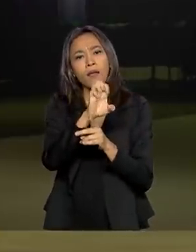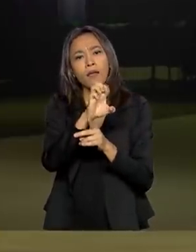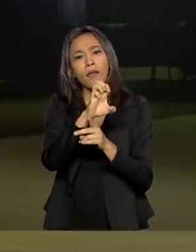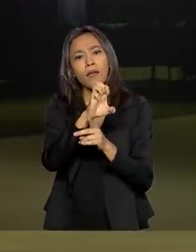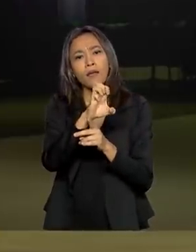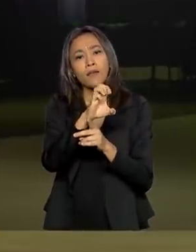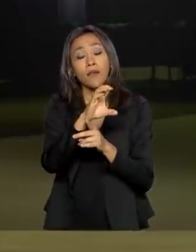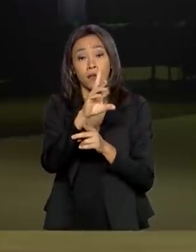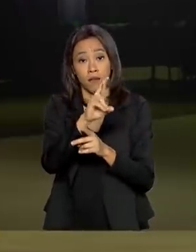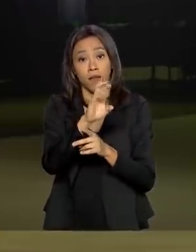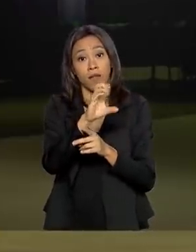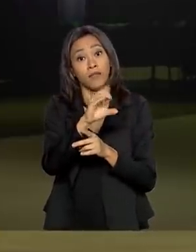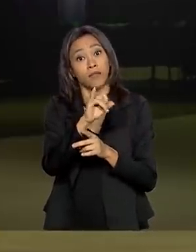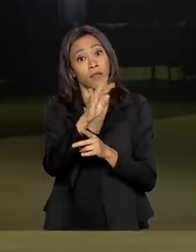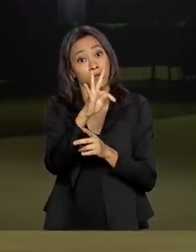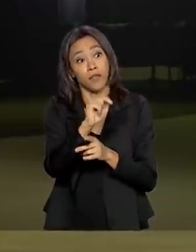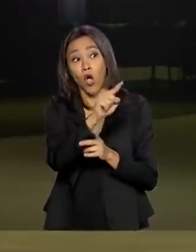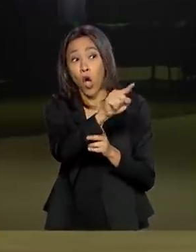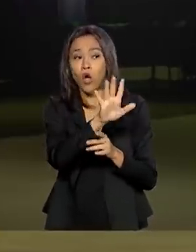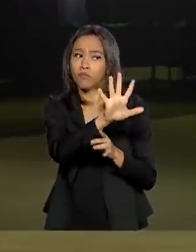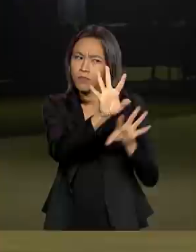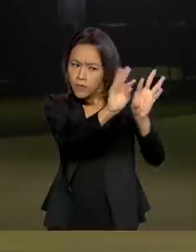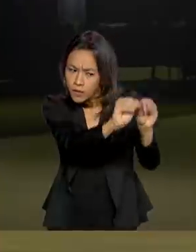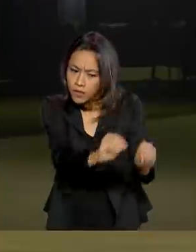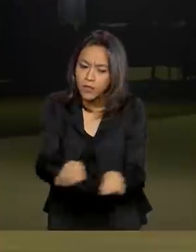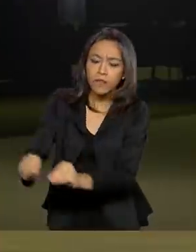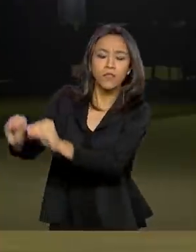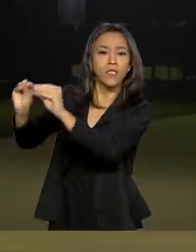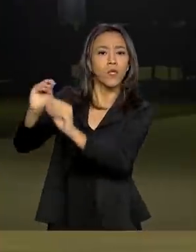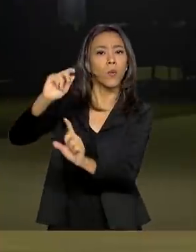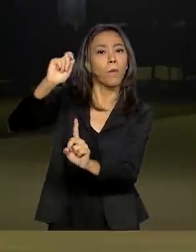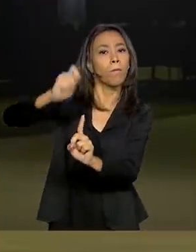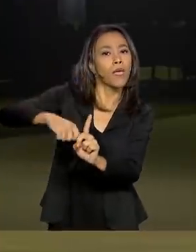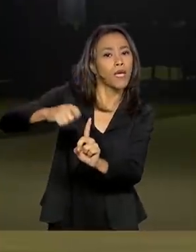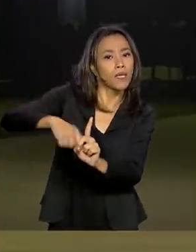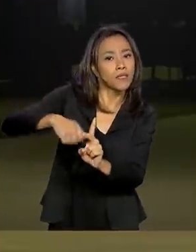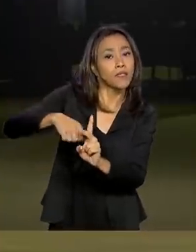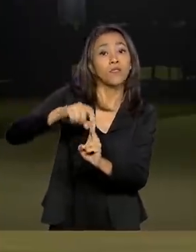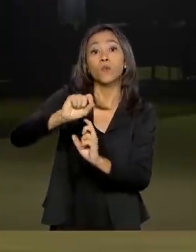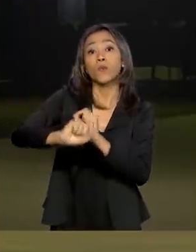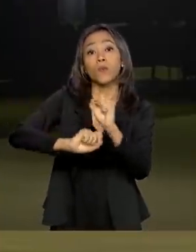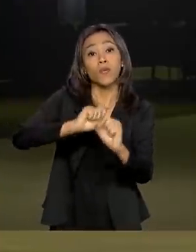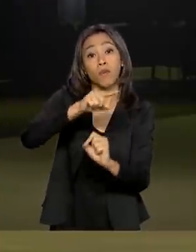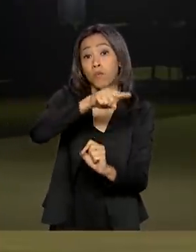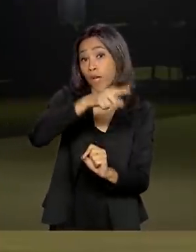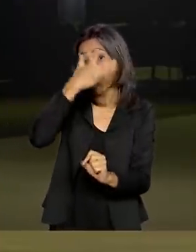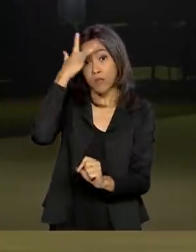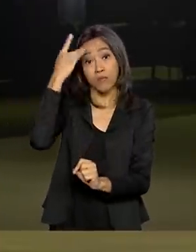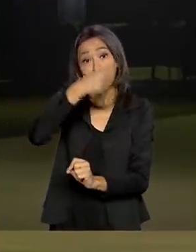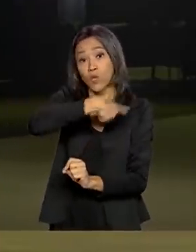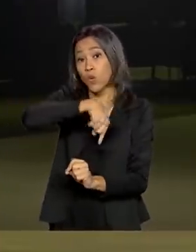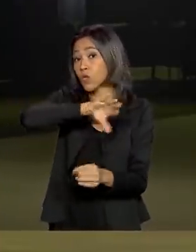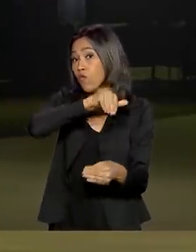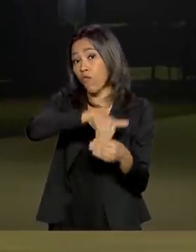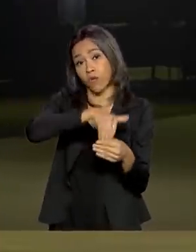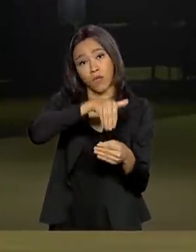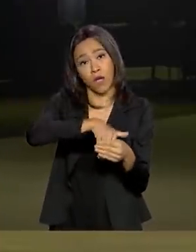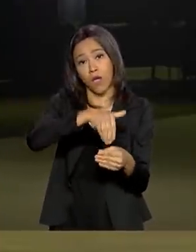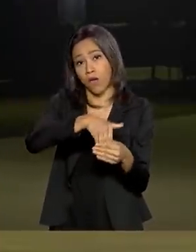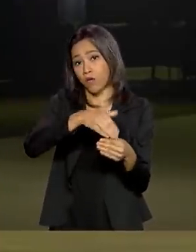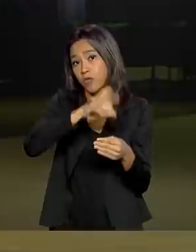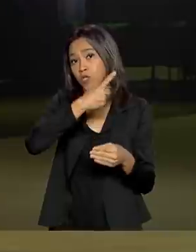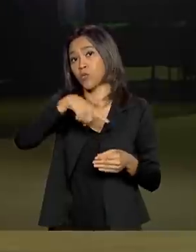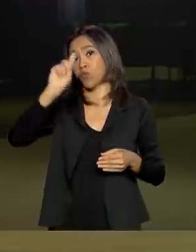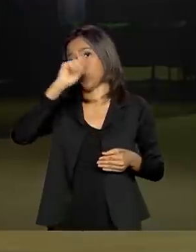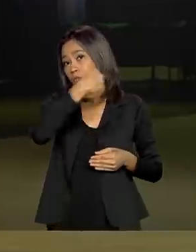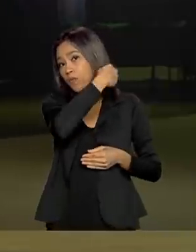transferiu para alguns meses à frente a questão que envolve o não ter votado nas últimas eleições, porque